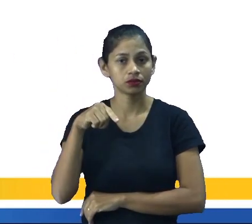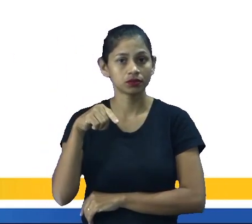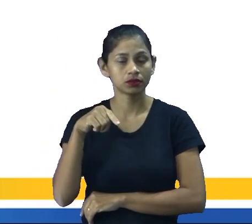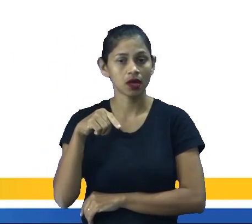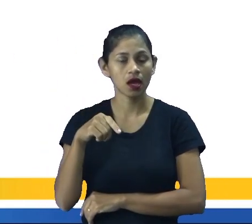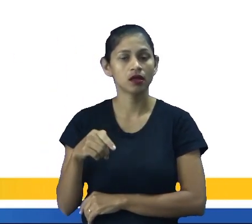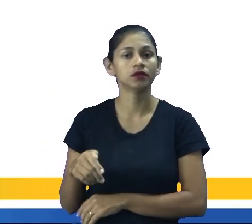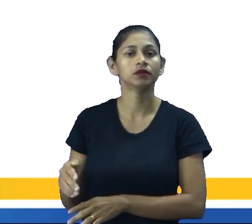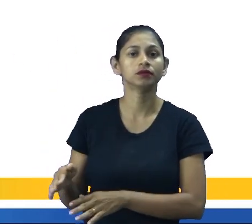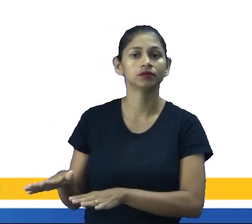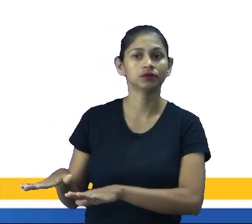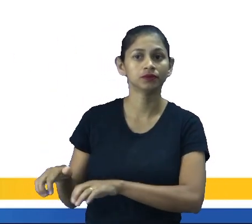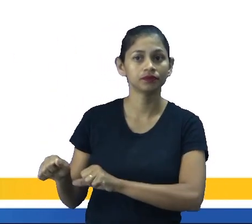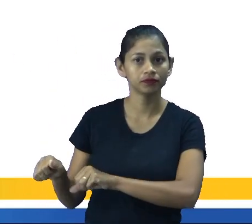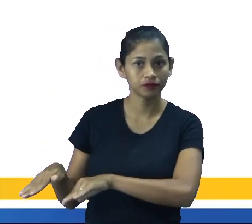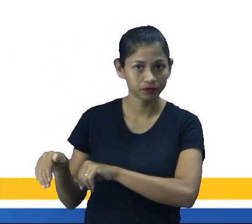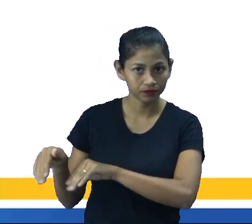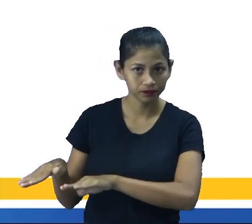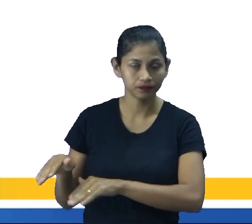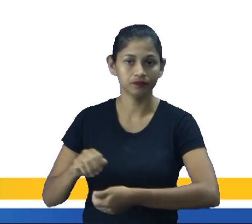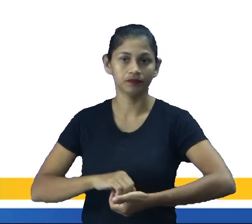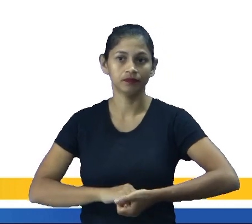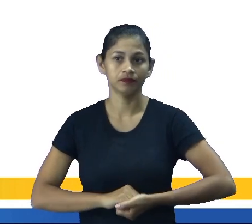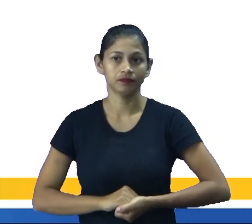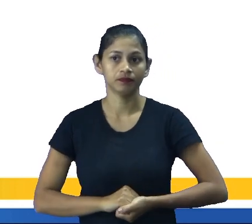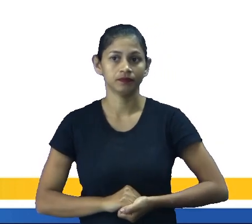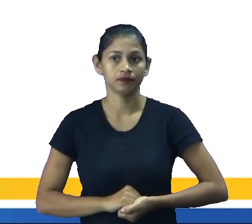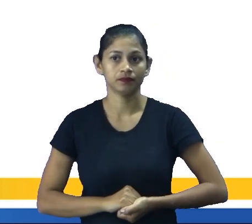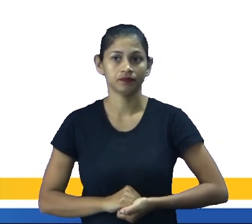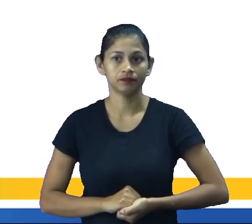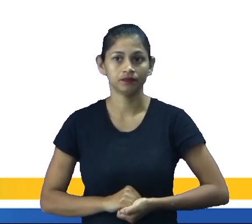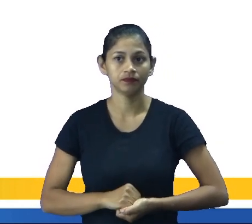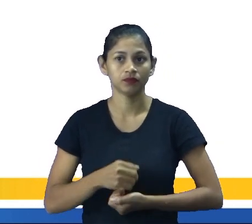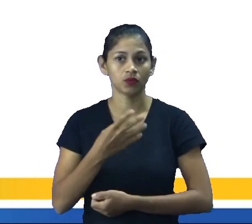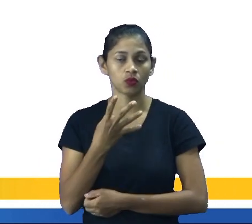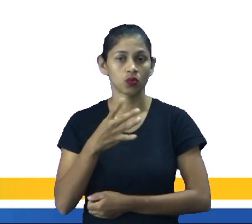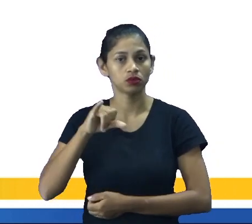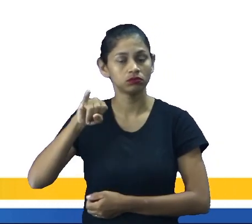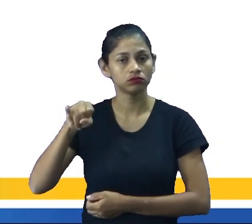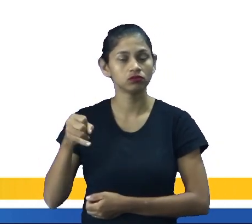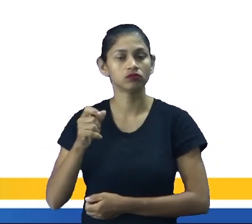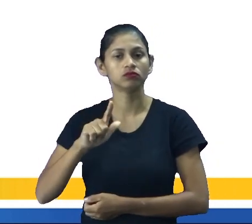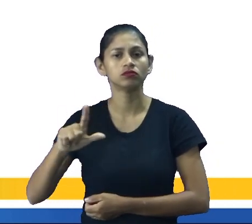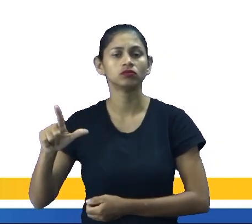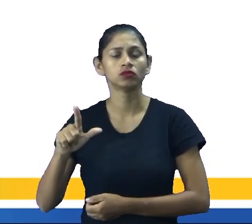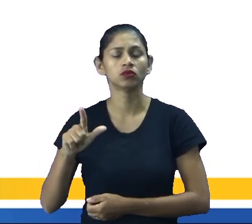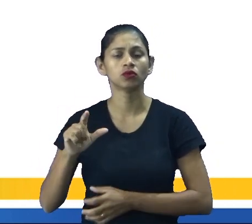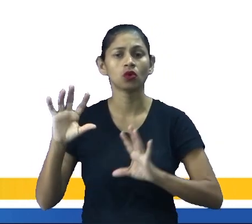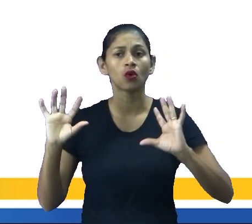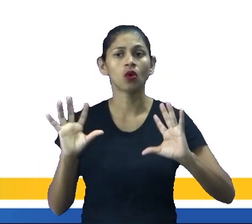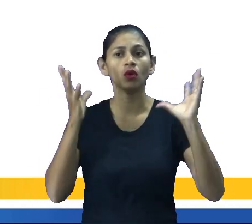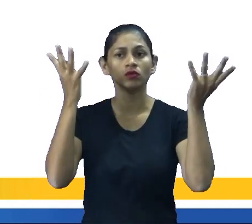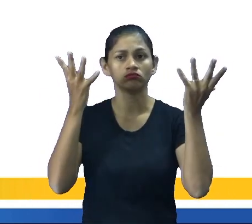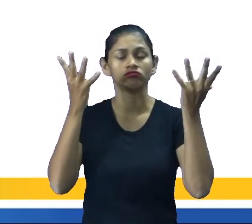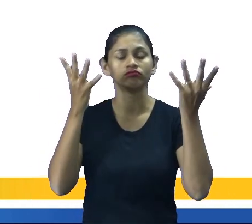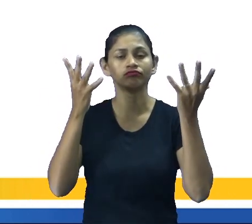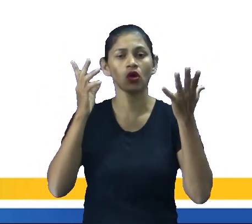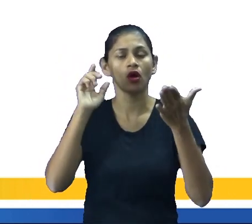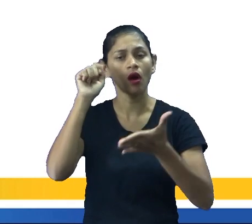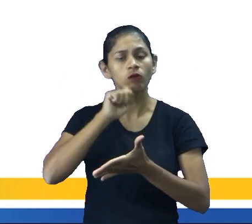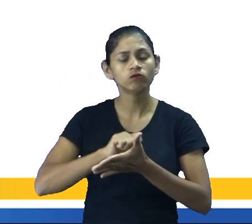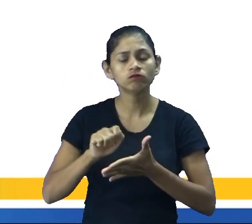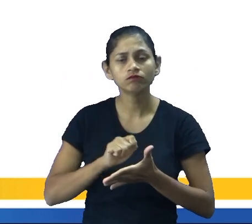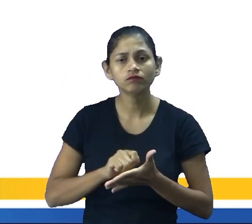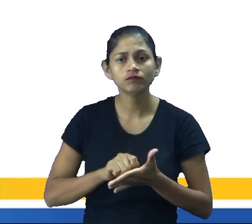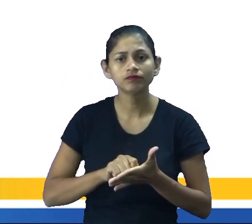em inglês, 7 de setembro. Em 4 de julho, comemora-se a assinatura da declaração de independência,